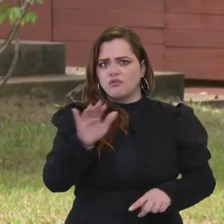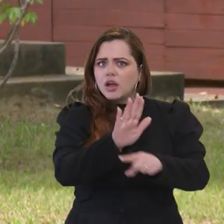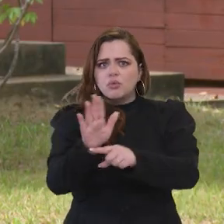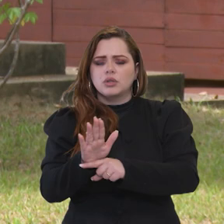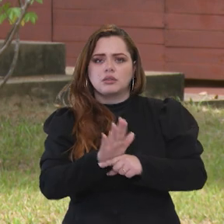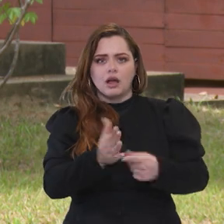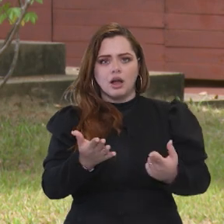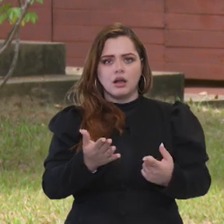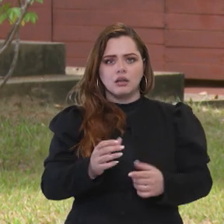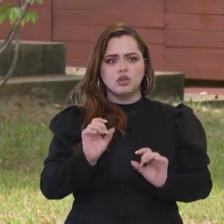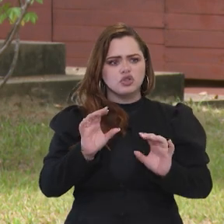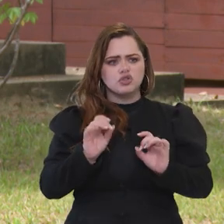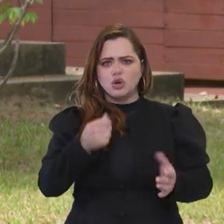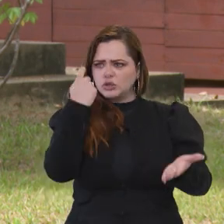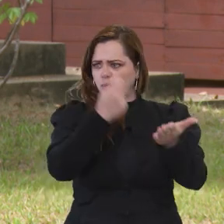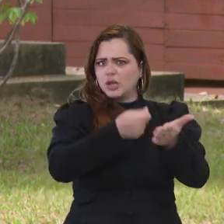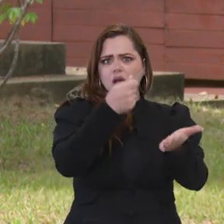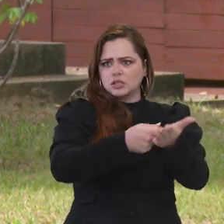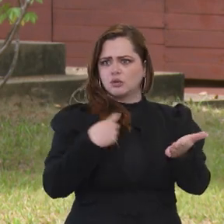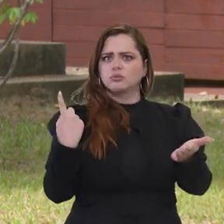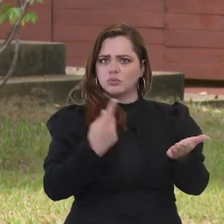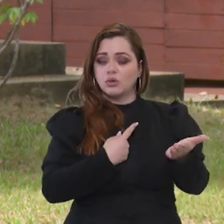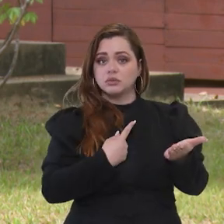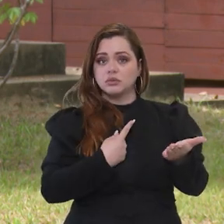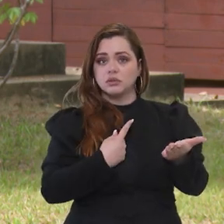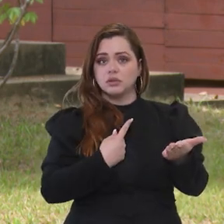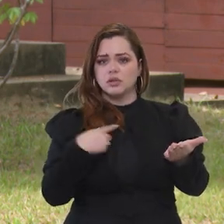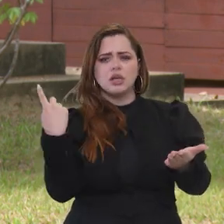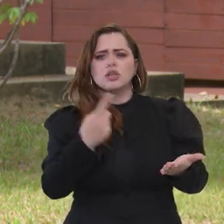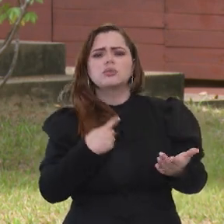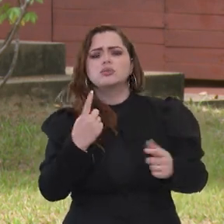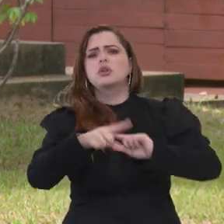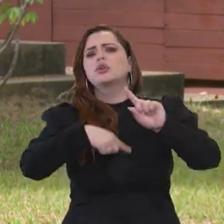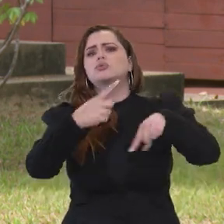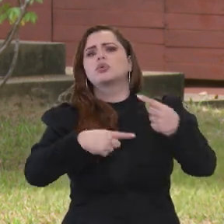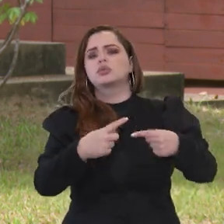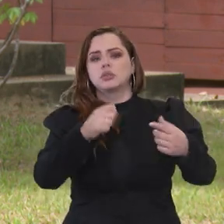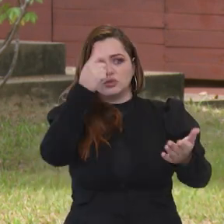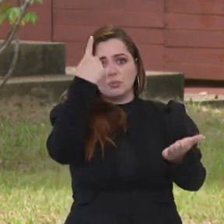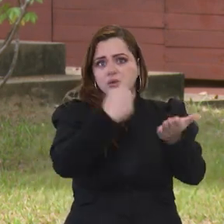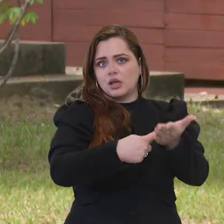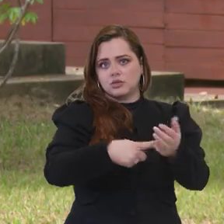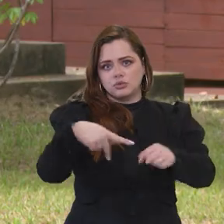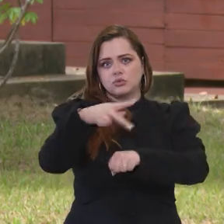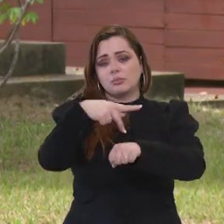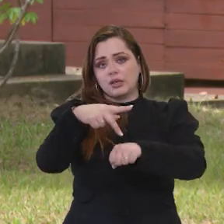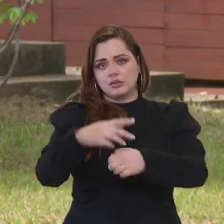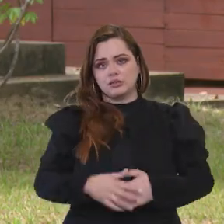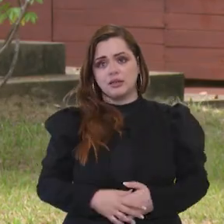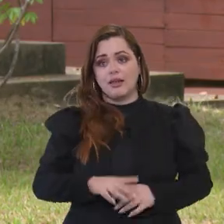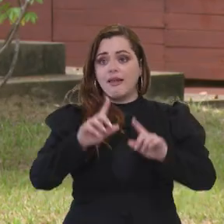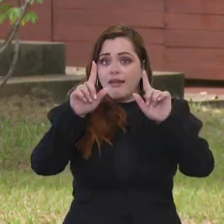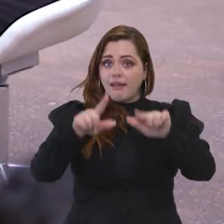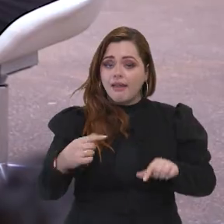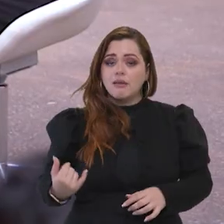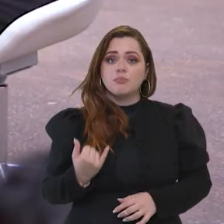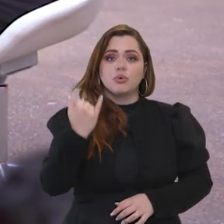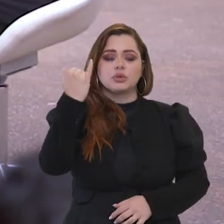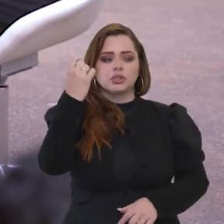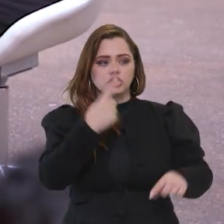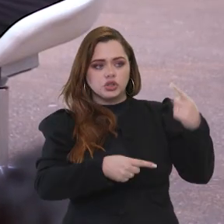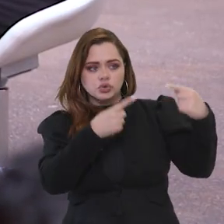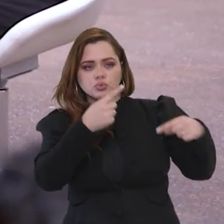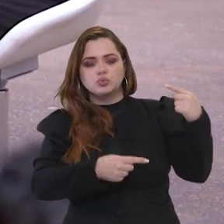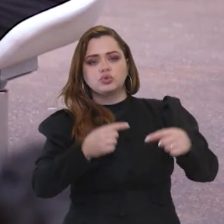tratar, elas só querem tratar das nossas obrigações e as obrigações das grandes nações. Então, essa pauta vai ser muito importante, ser